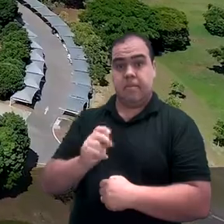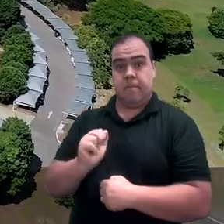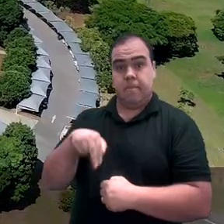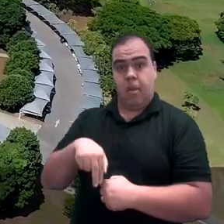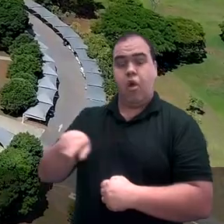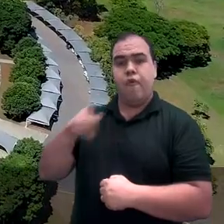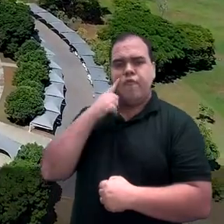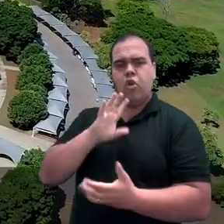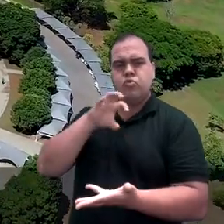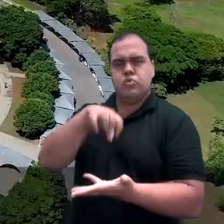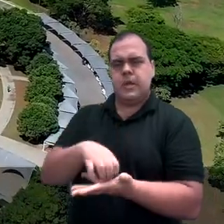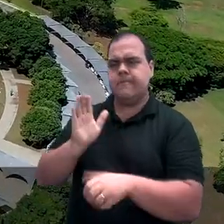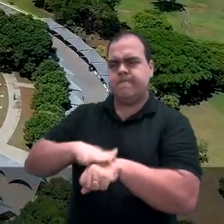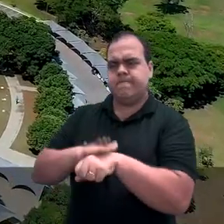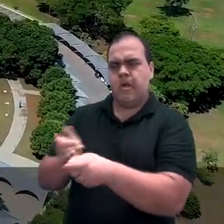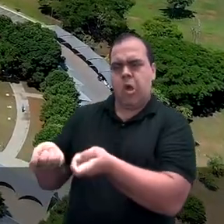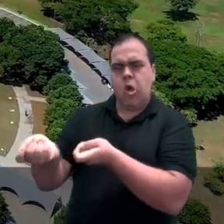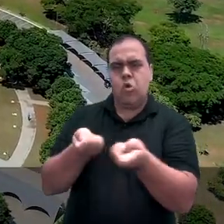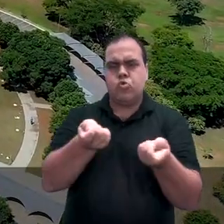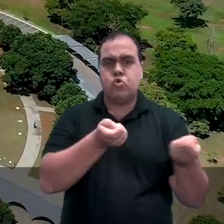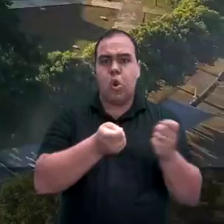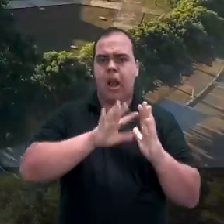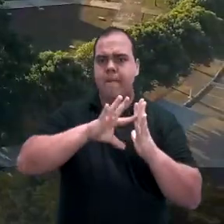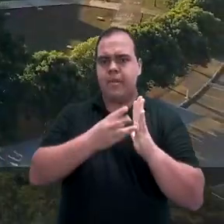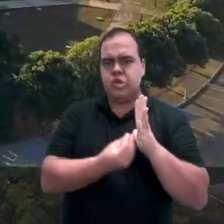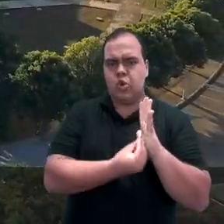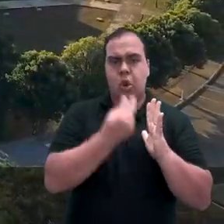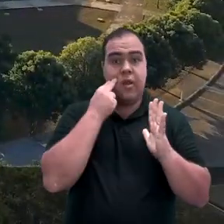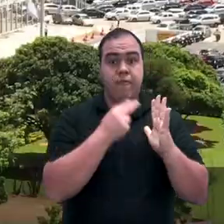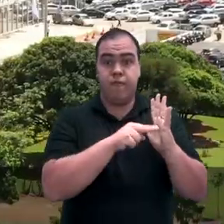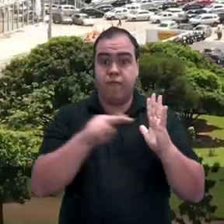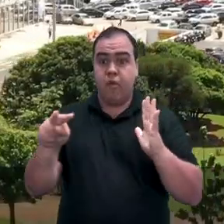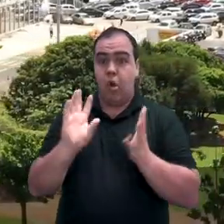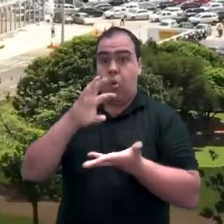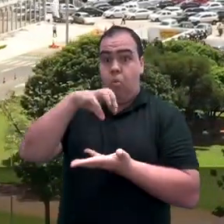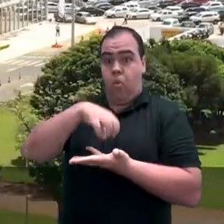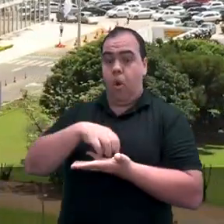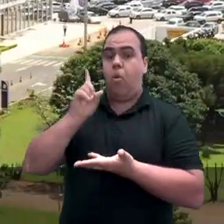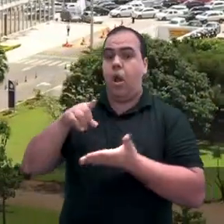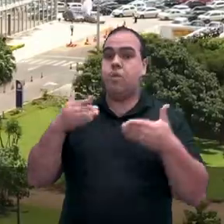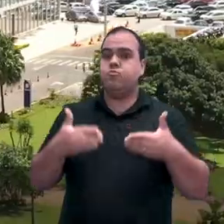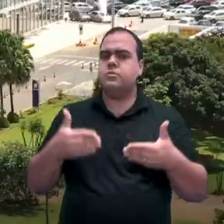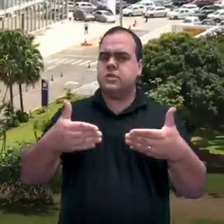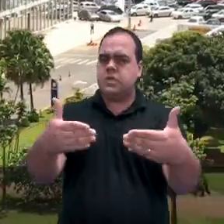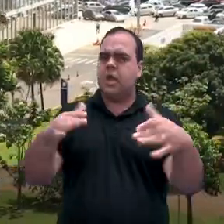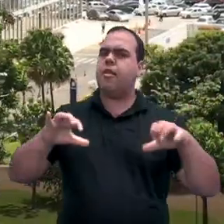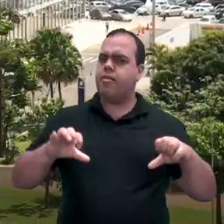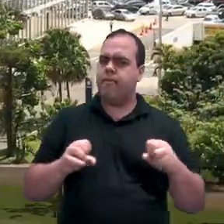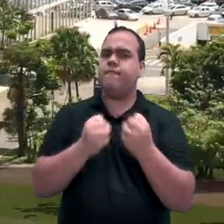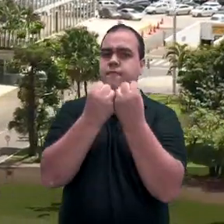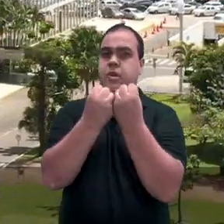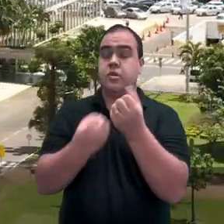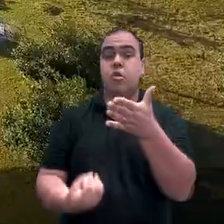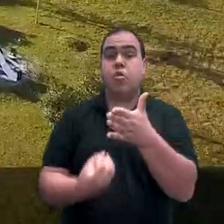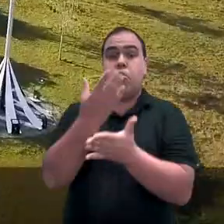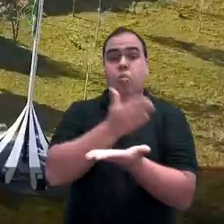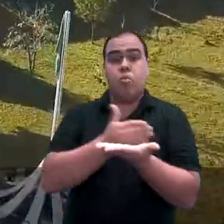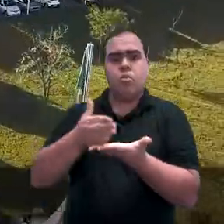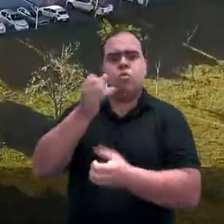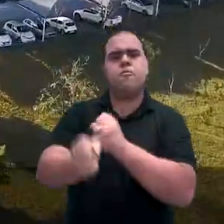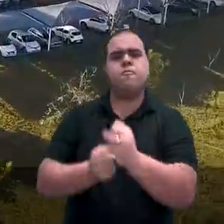Centro Gestor e Operacional do Sistema de Proteção da Amazônia, órgão subordinado ao Ministério da Defesa,